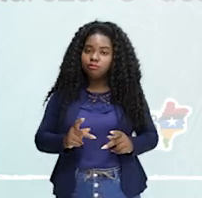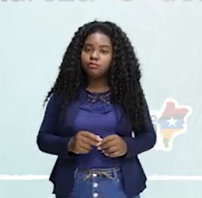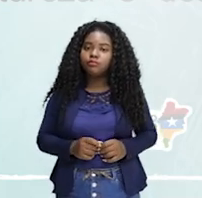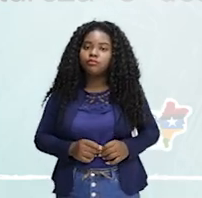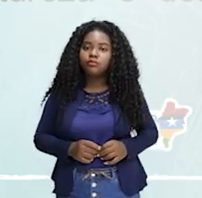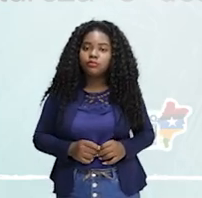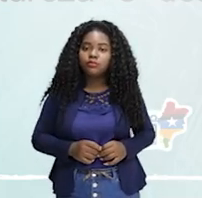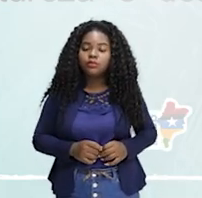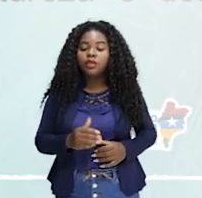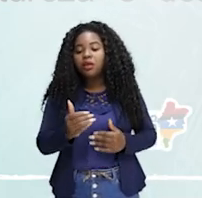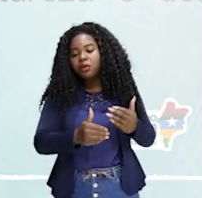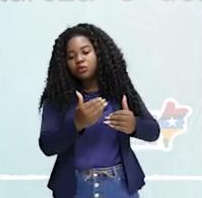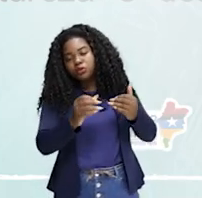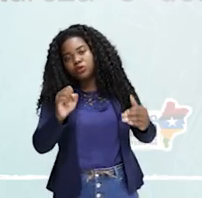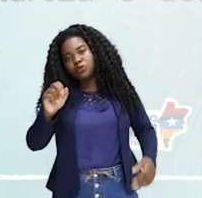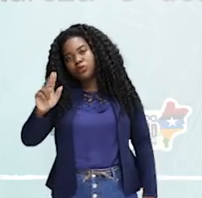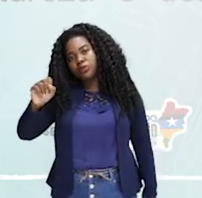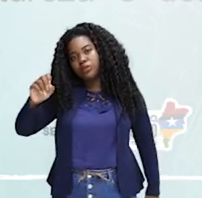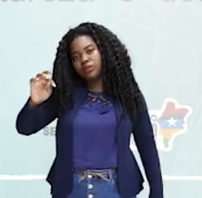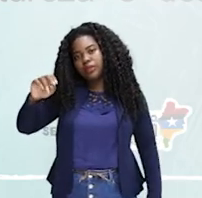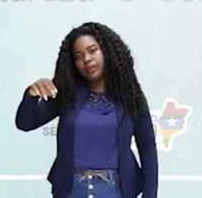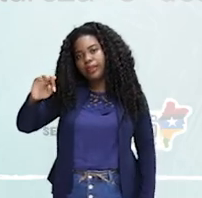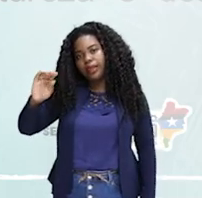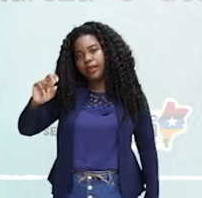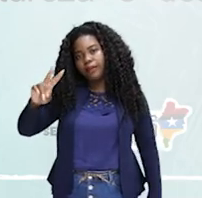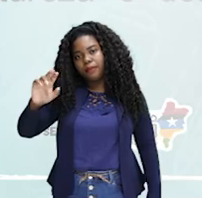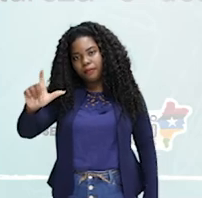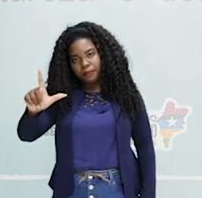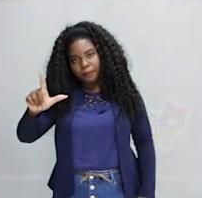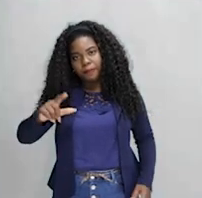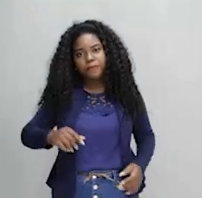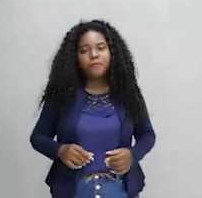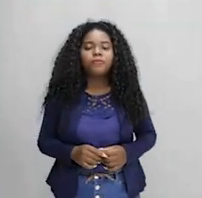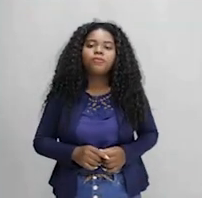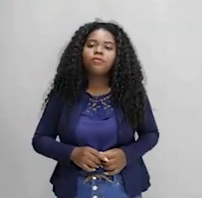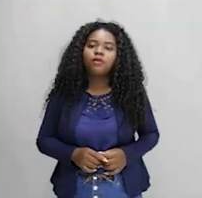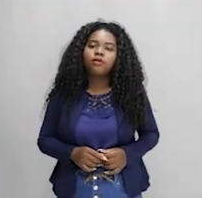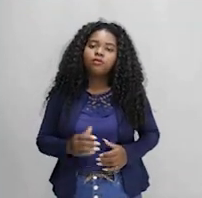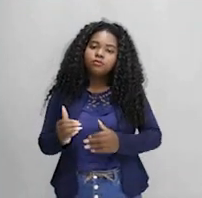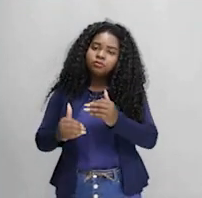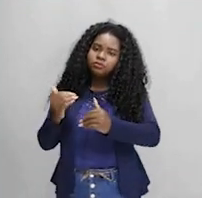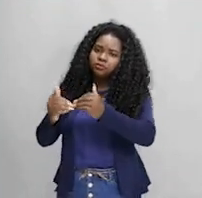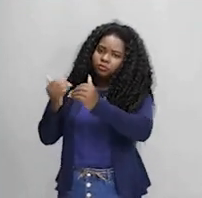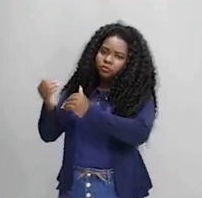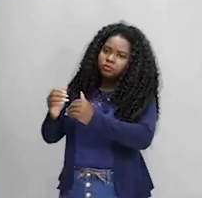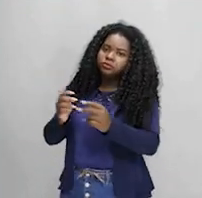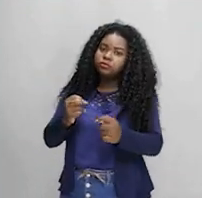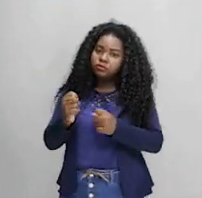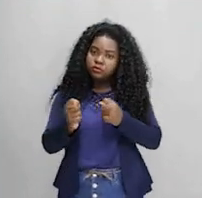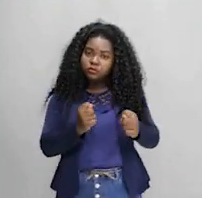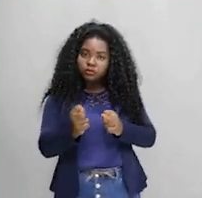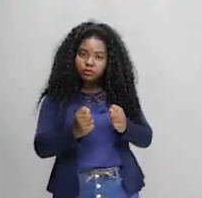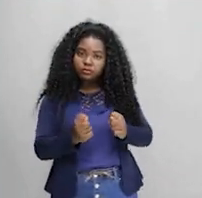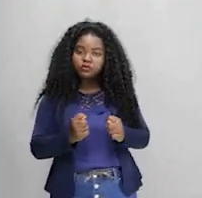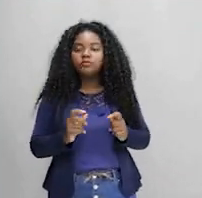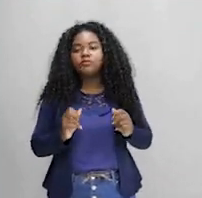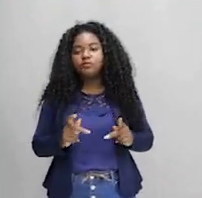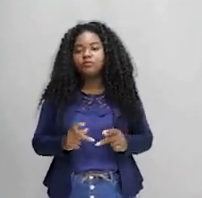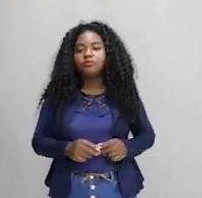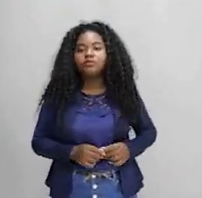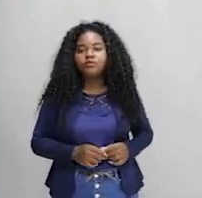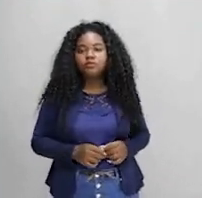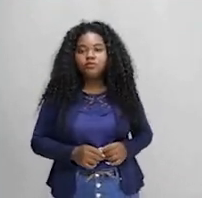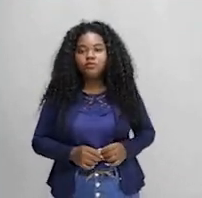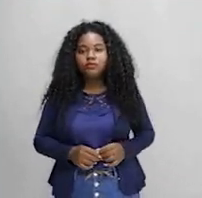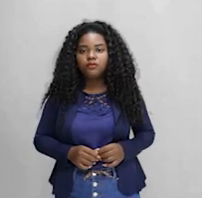Aí já é um pouco de desenvolvimento sustentável. Essa conciliação, crescimento econômico e progresso social. E progresso